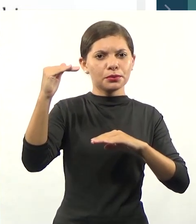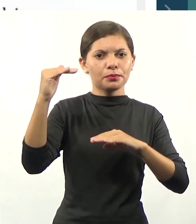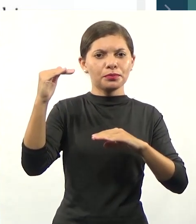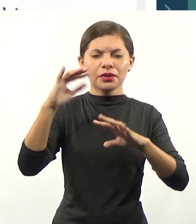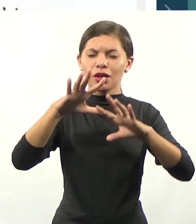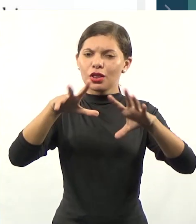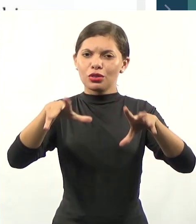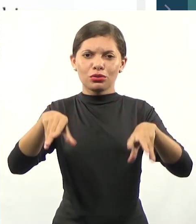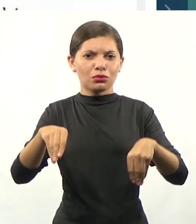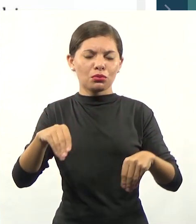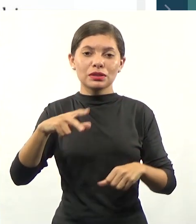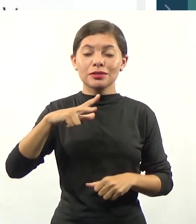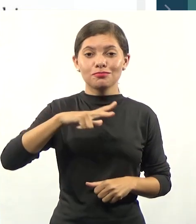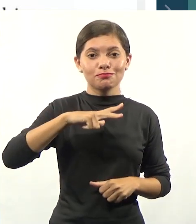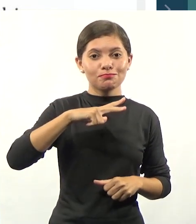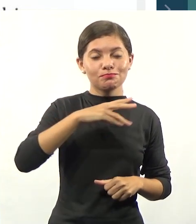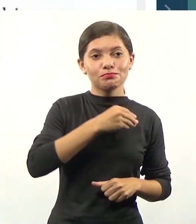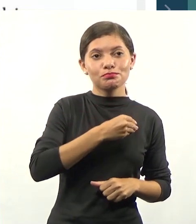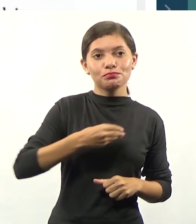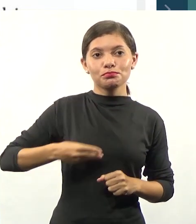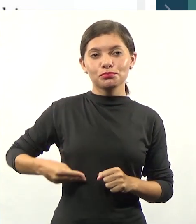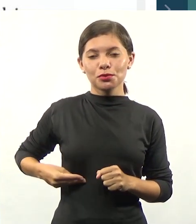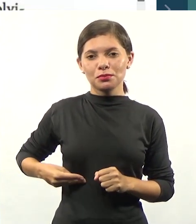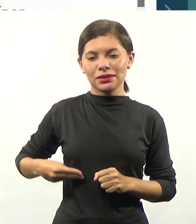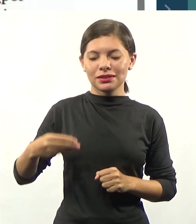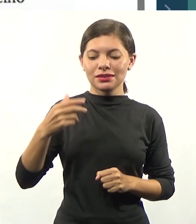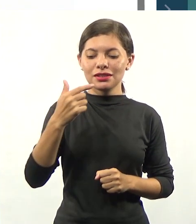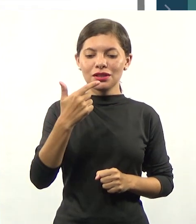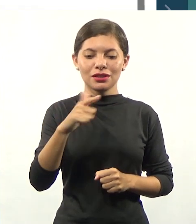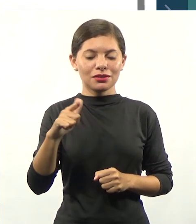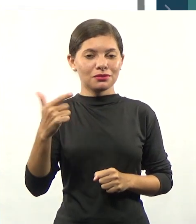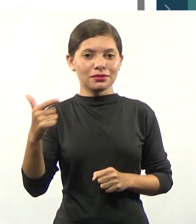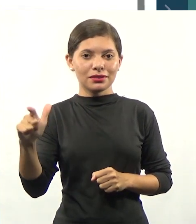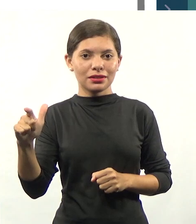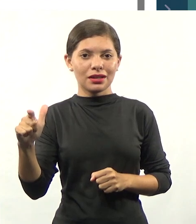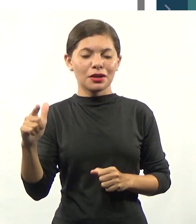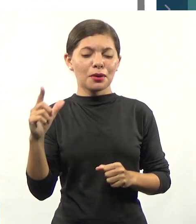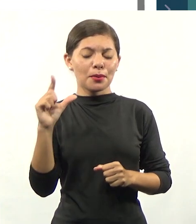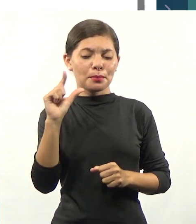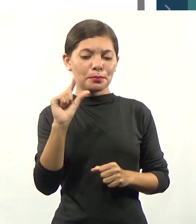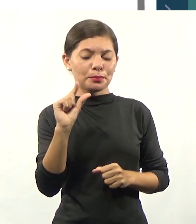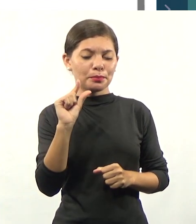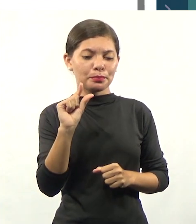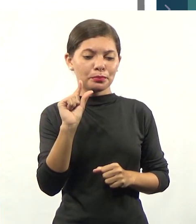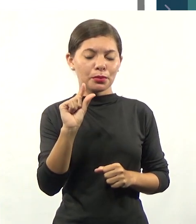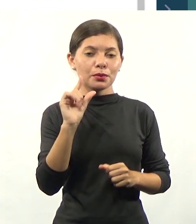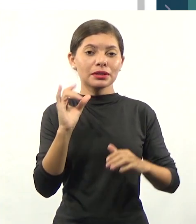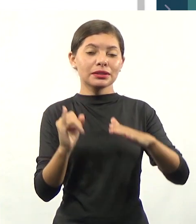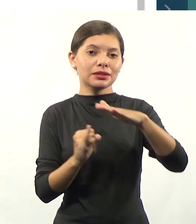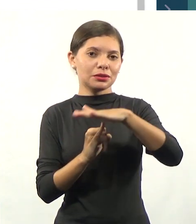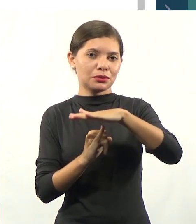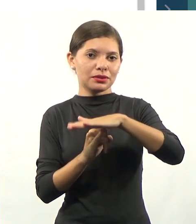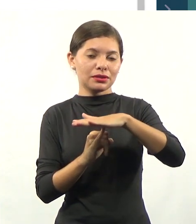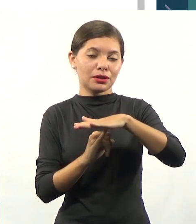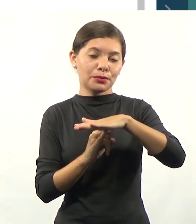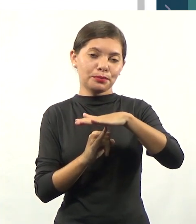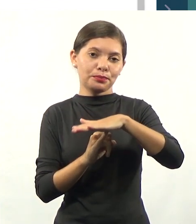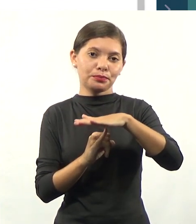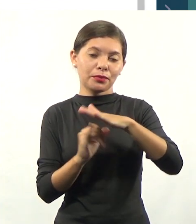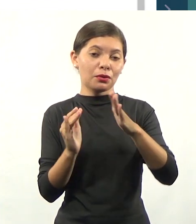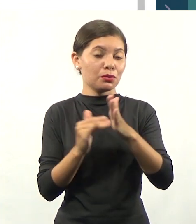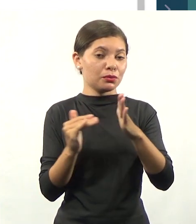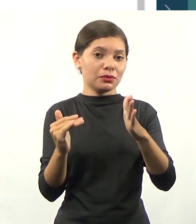todas públicas, não há poucas instituições ou nenhuma